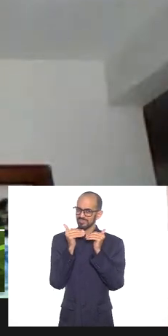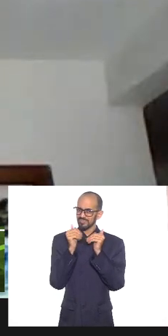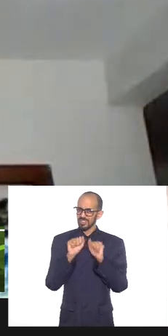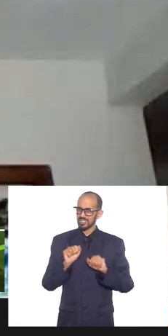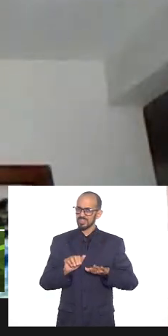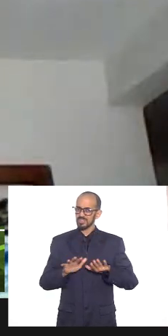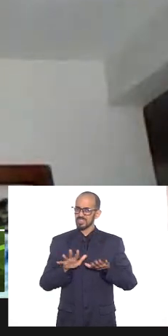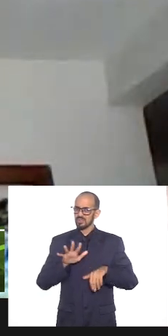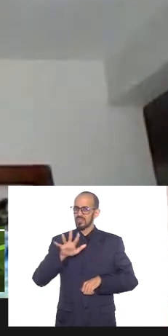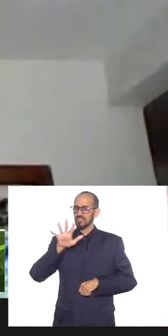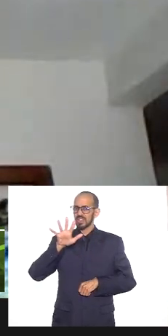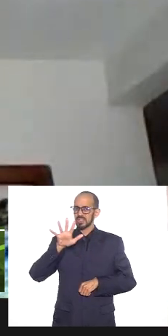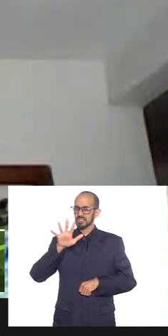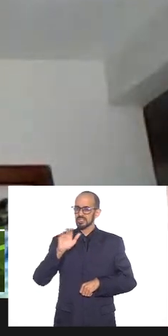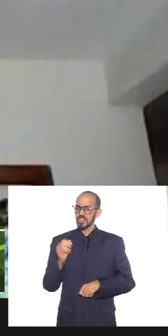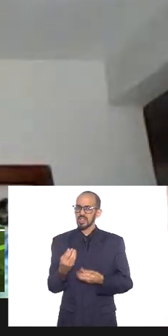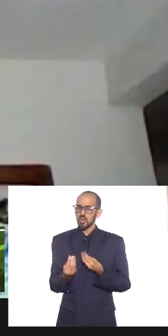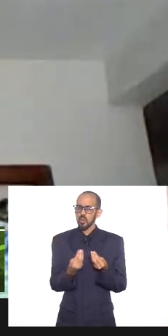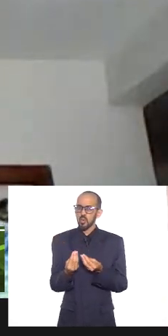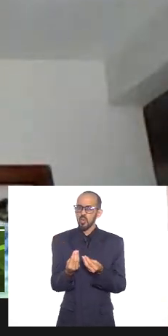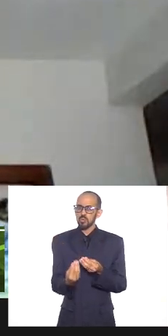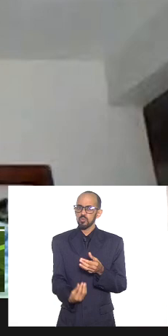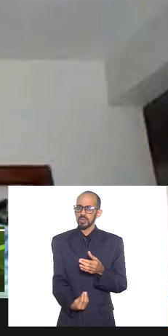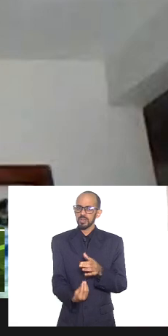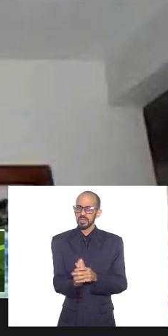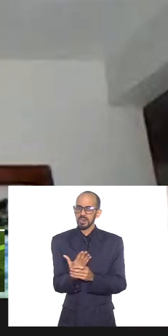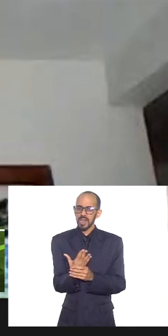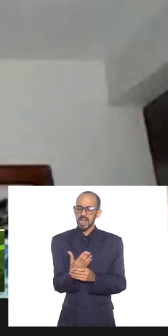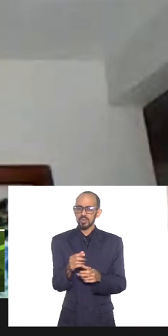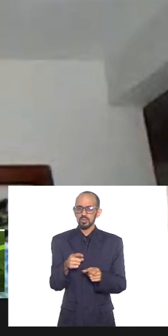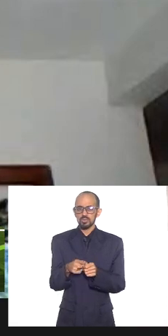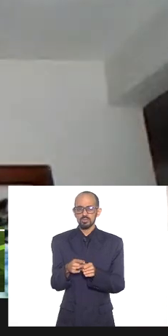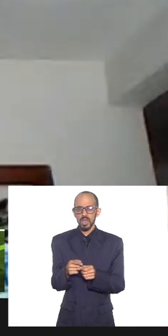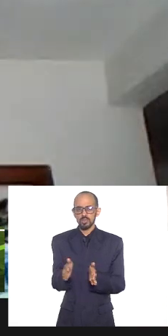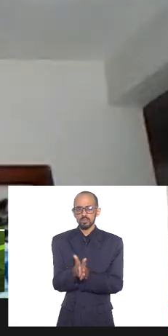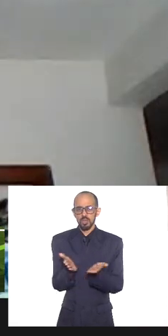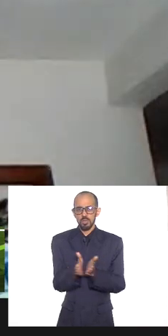qual foram os processos que geraram as periferias